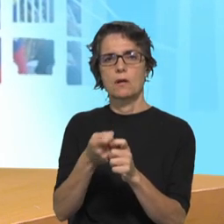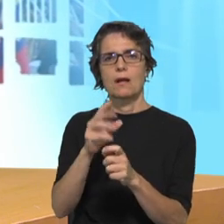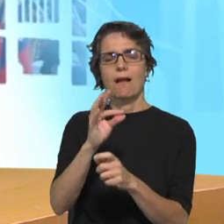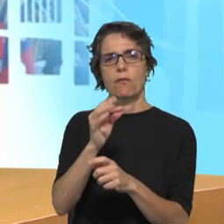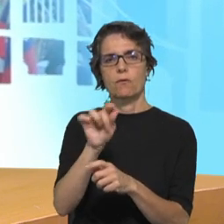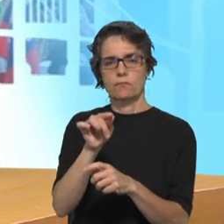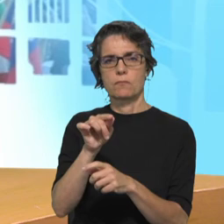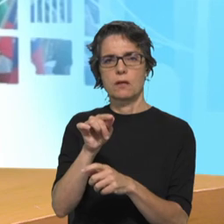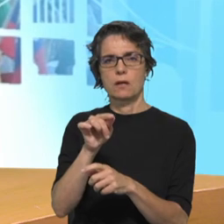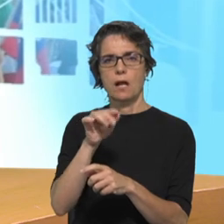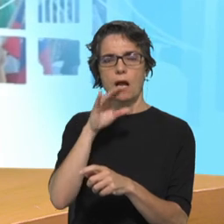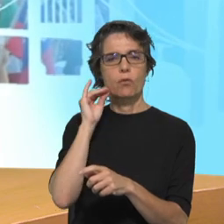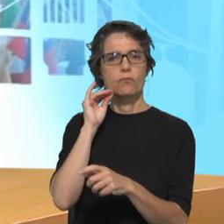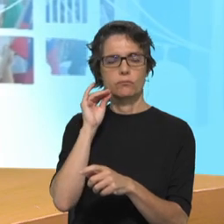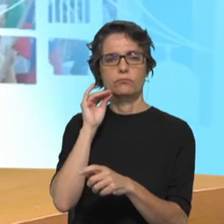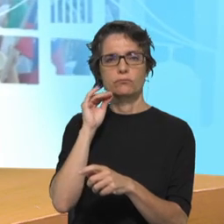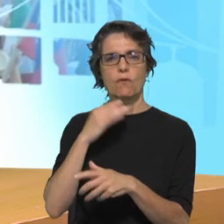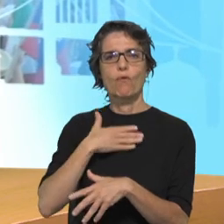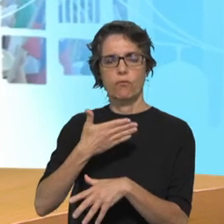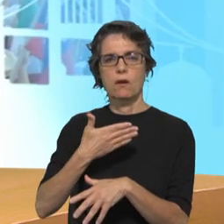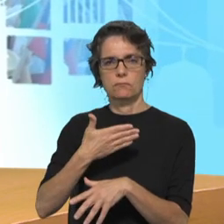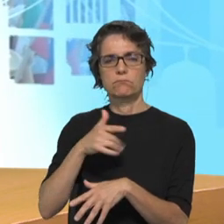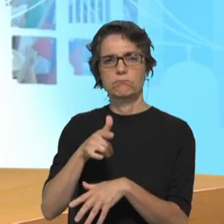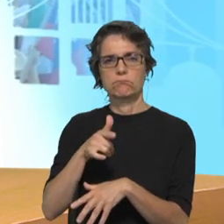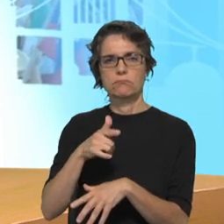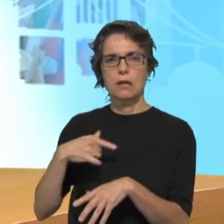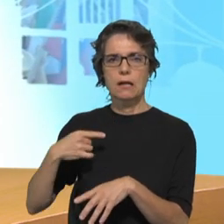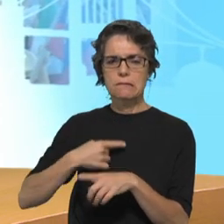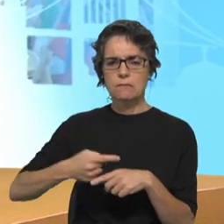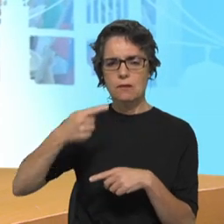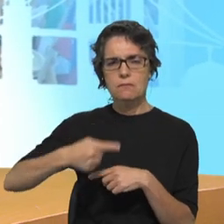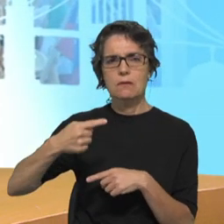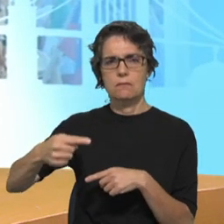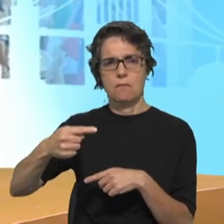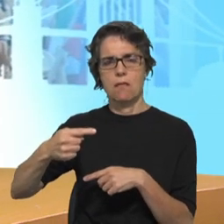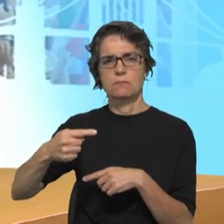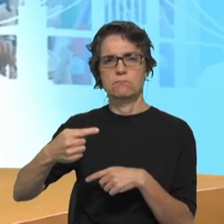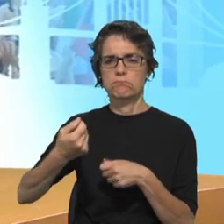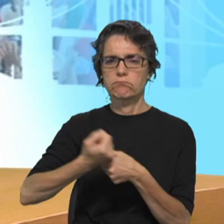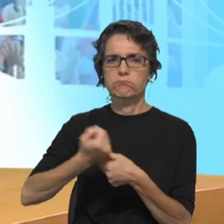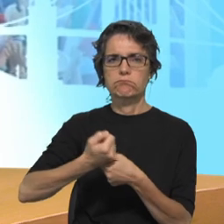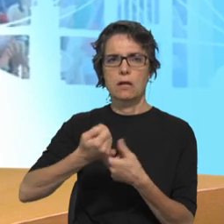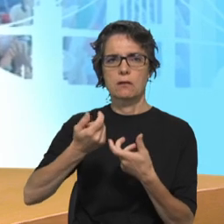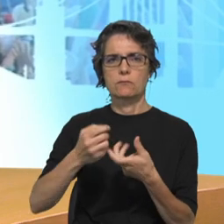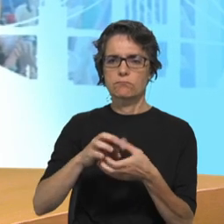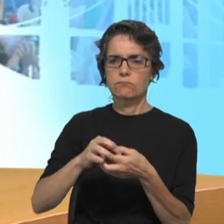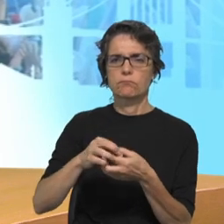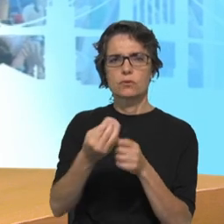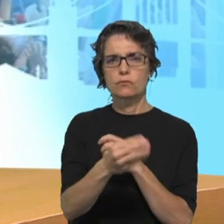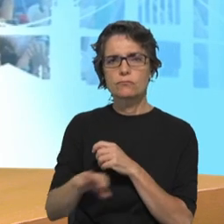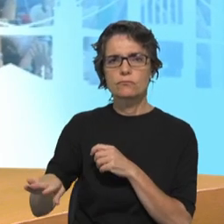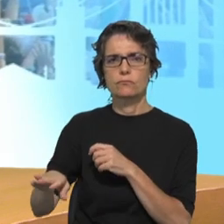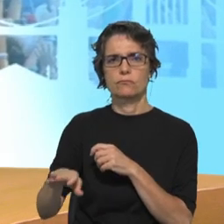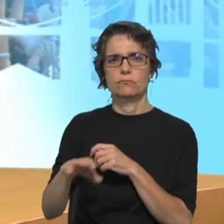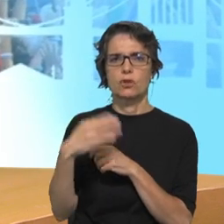voluntários que semana a semana assumem, junto de crianças e jovens, em nome da Igreja e